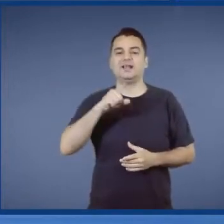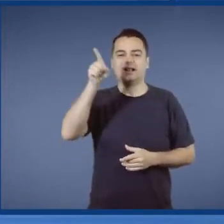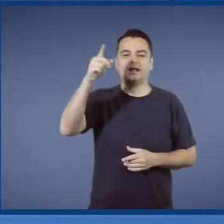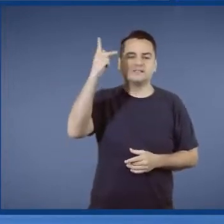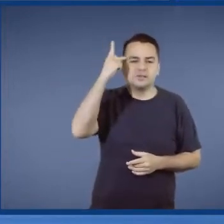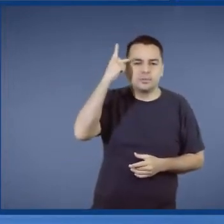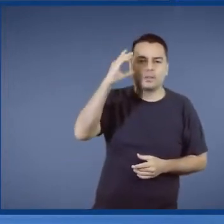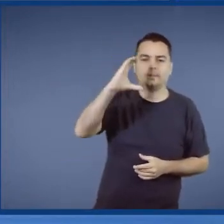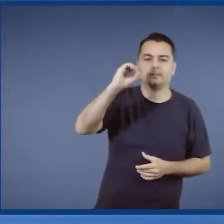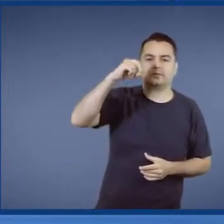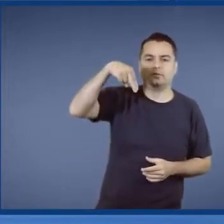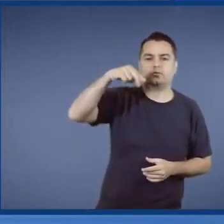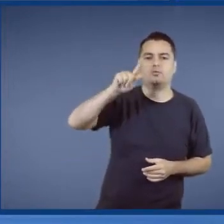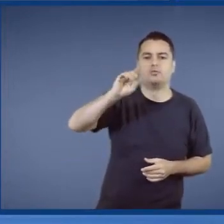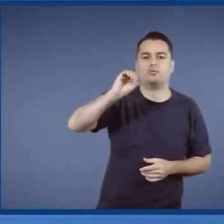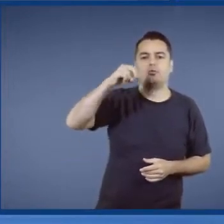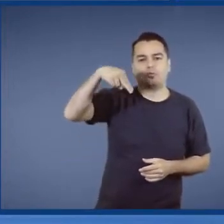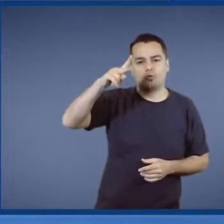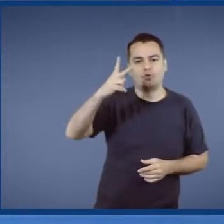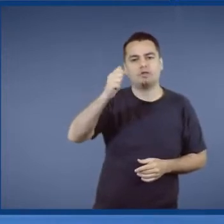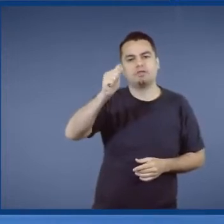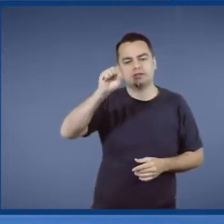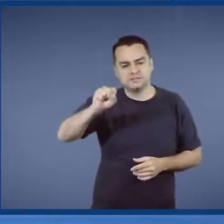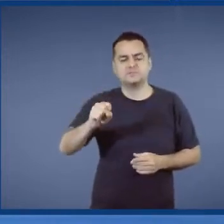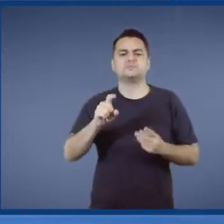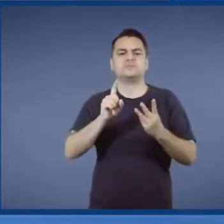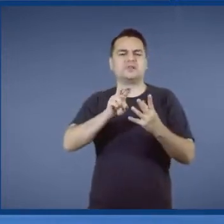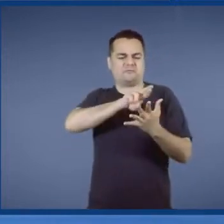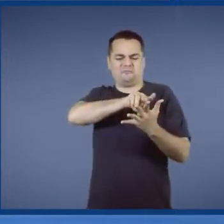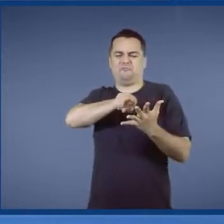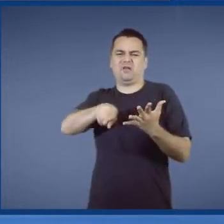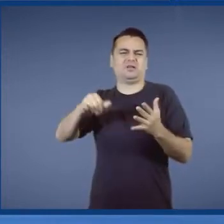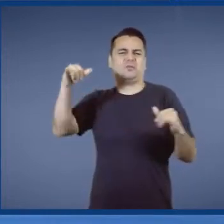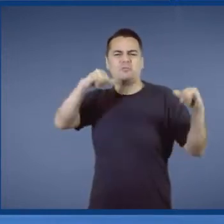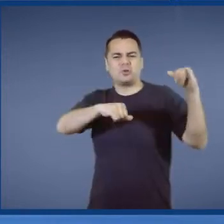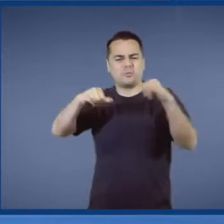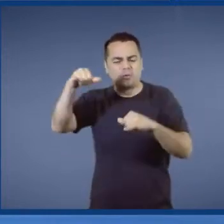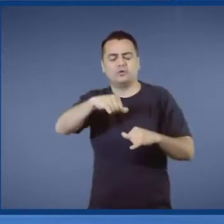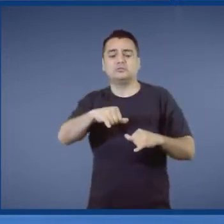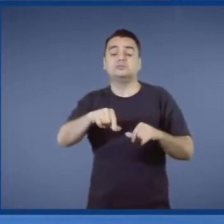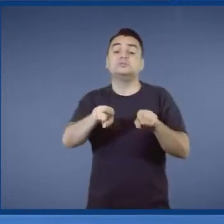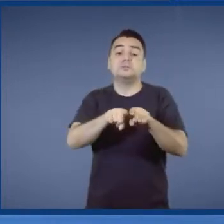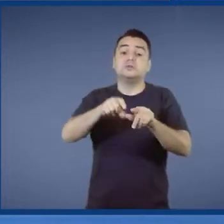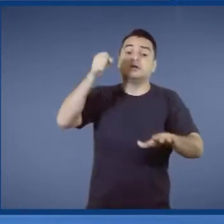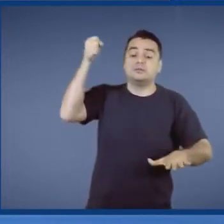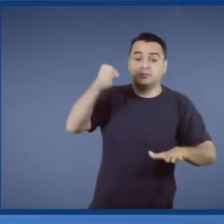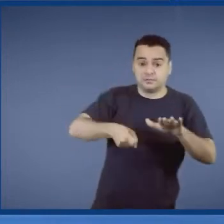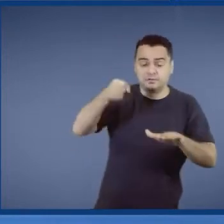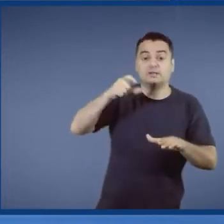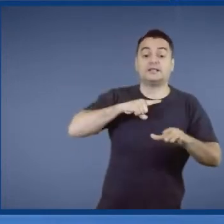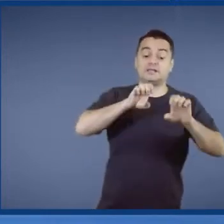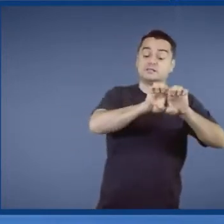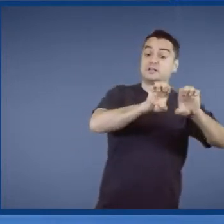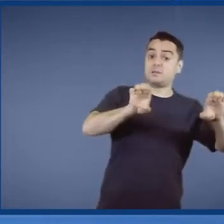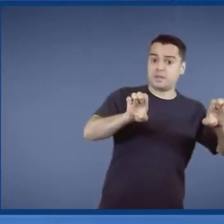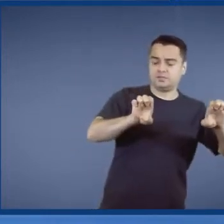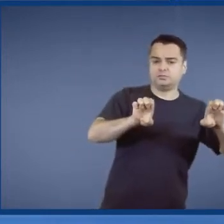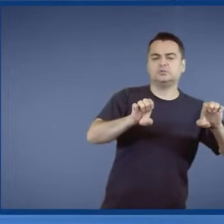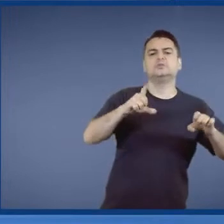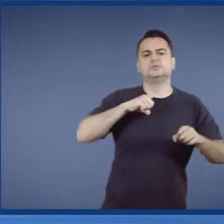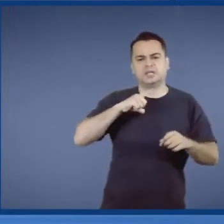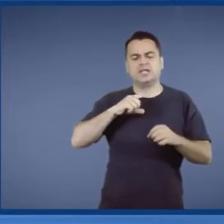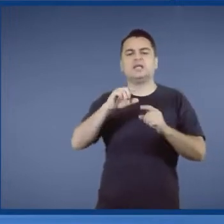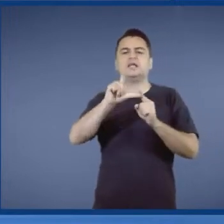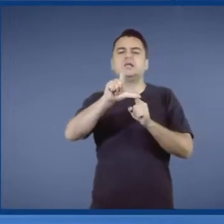Ainda tem Viracopos, tem São Gonçalo do Amarante. Tem leilões de blocos de saneamento. Tem linha de